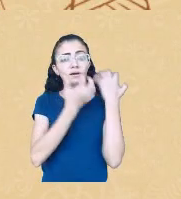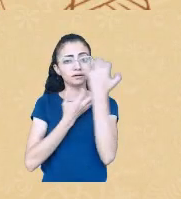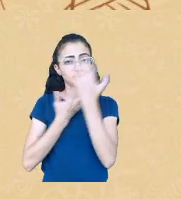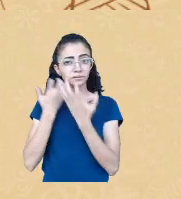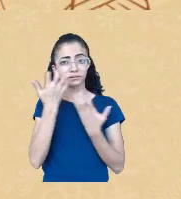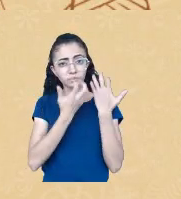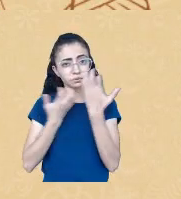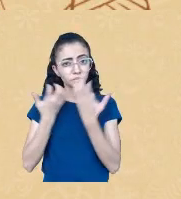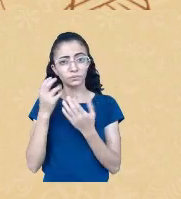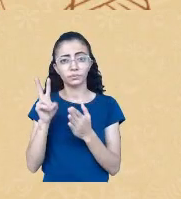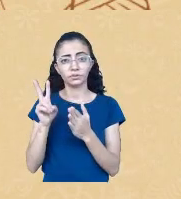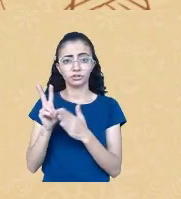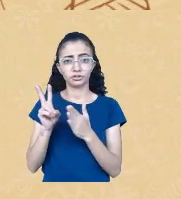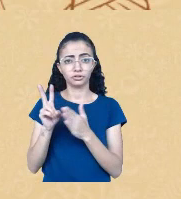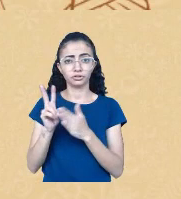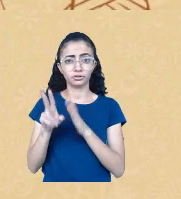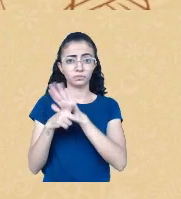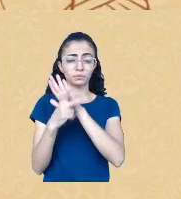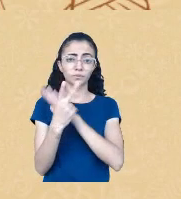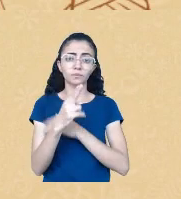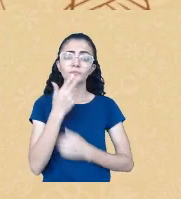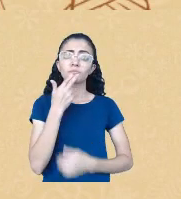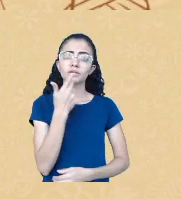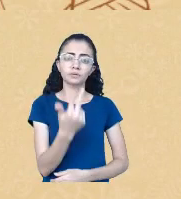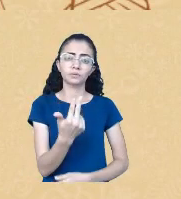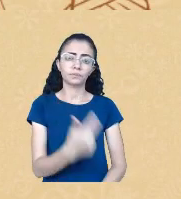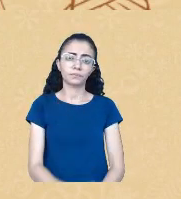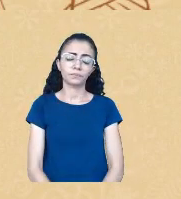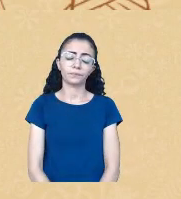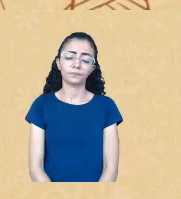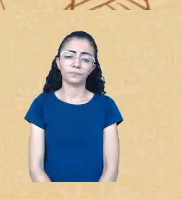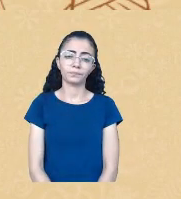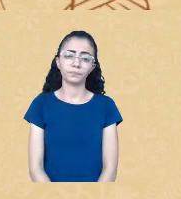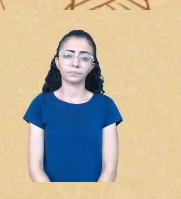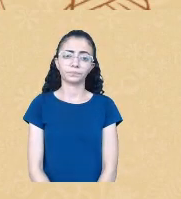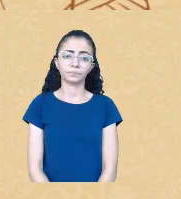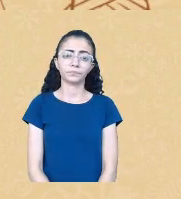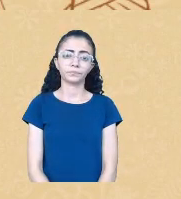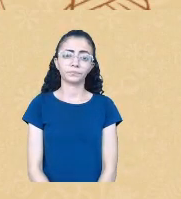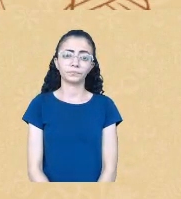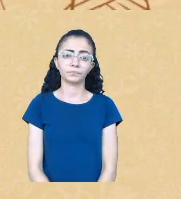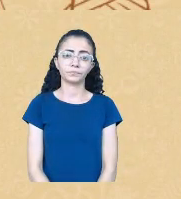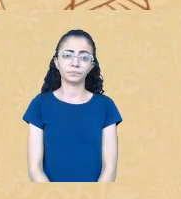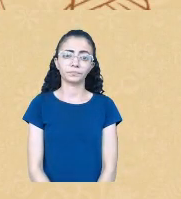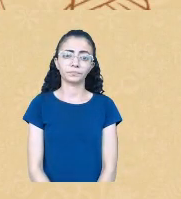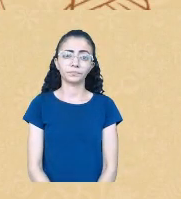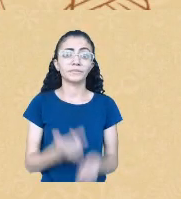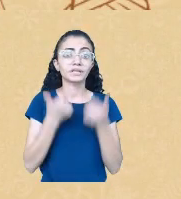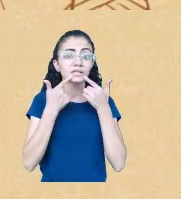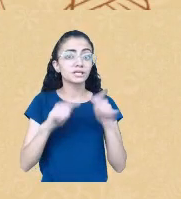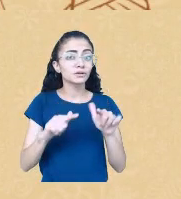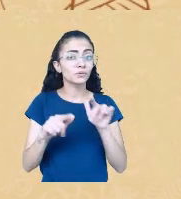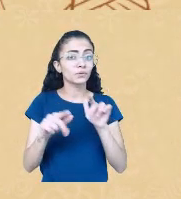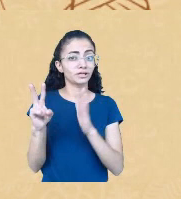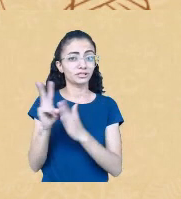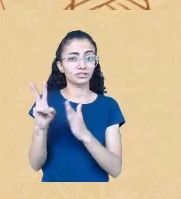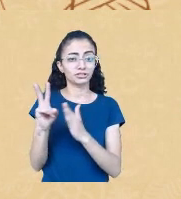Chaetan, Yanderu, Yanderu, Yanderu,